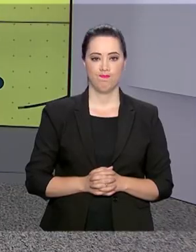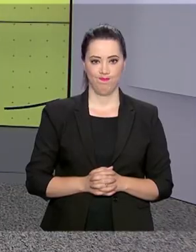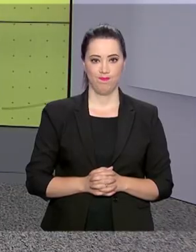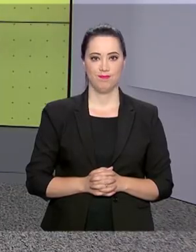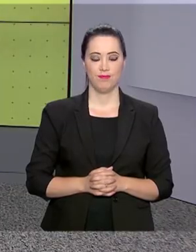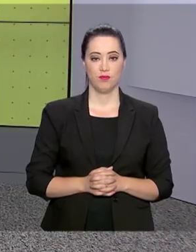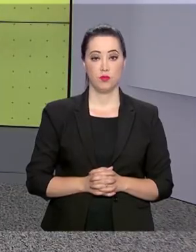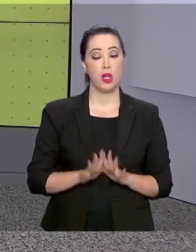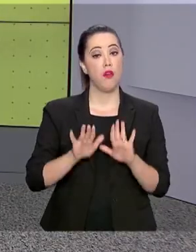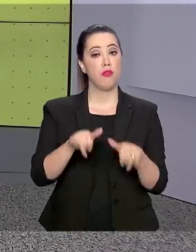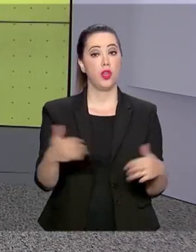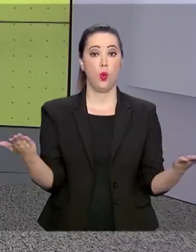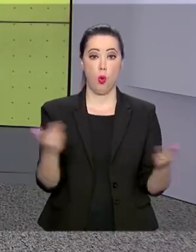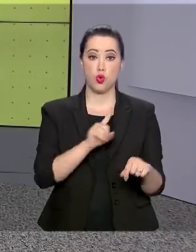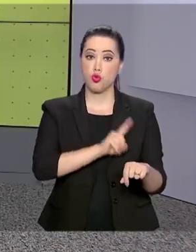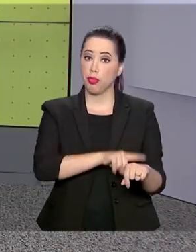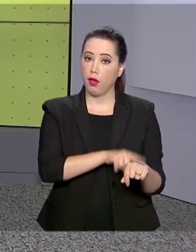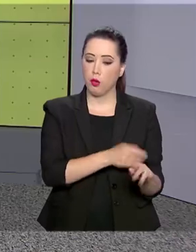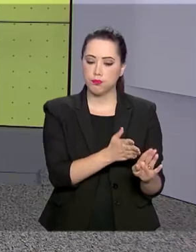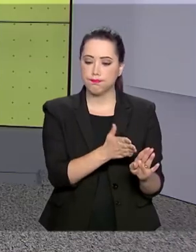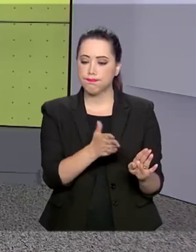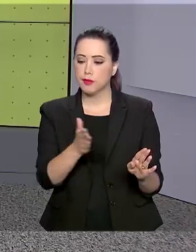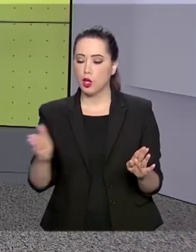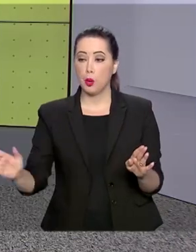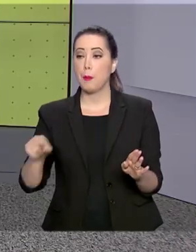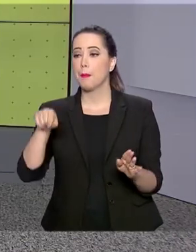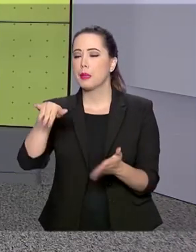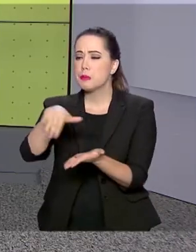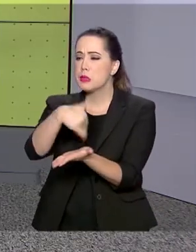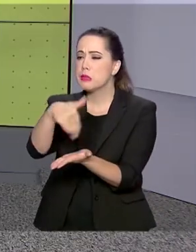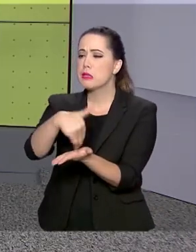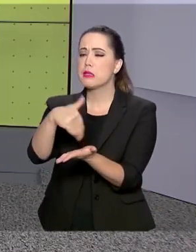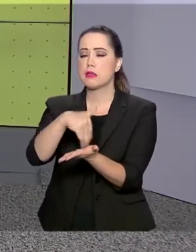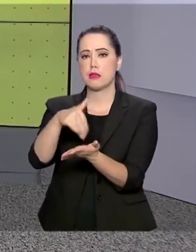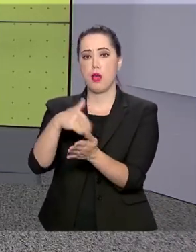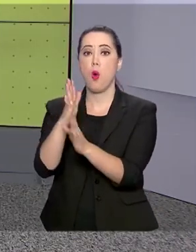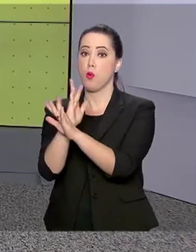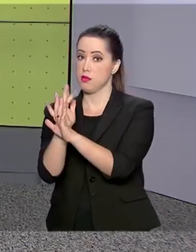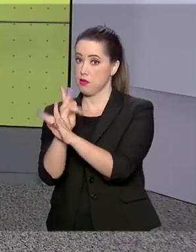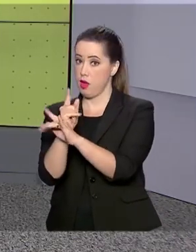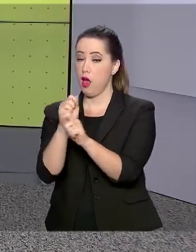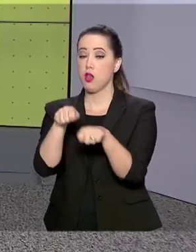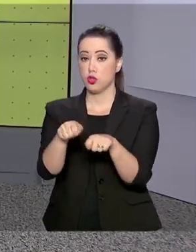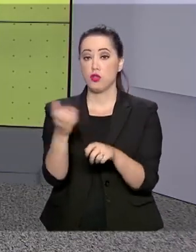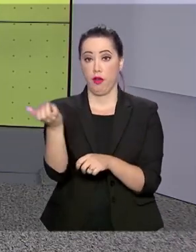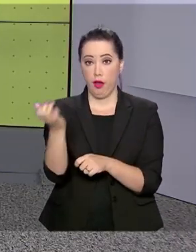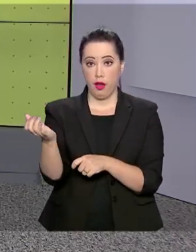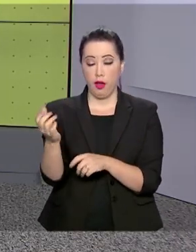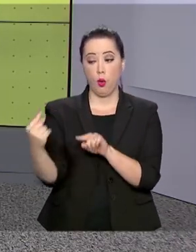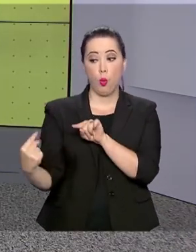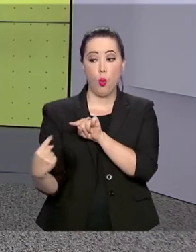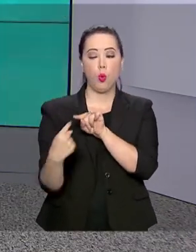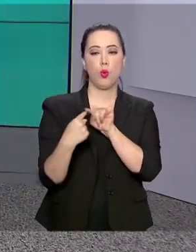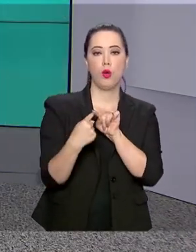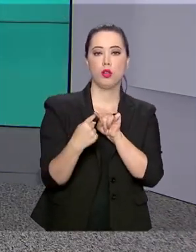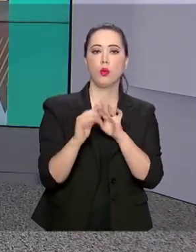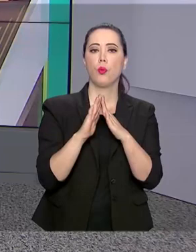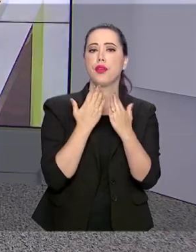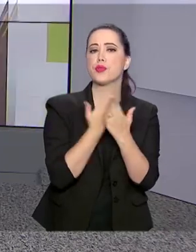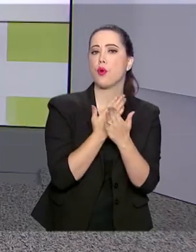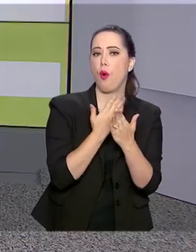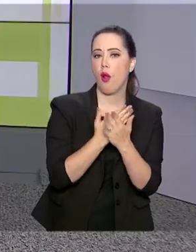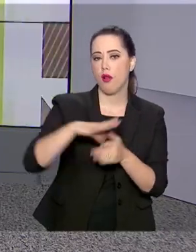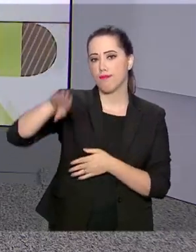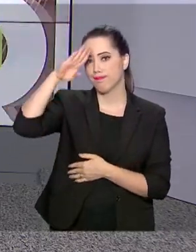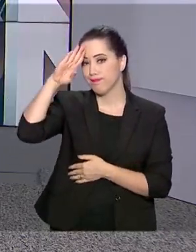E termina hoje o prazo para municípios de todo o país aderirem ao programa das escolas cívico-militares. As cidades interessadas